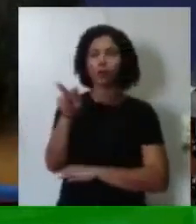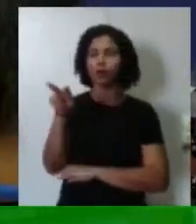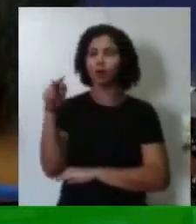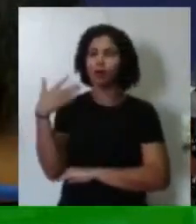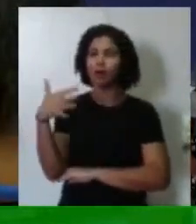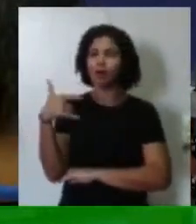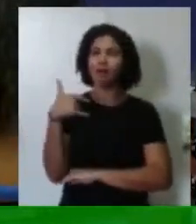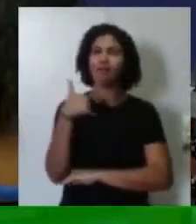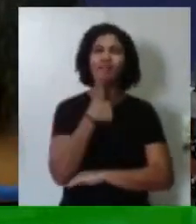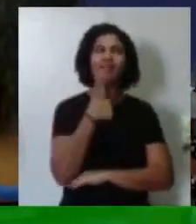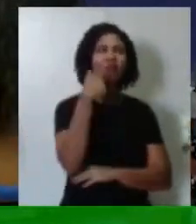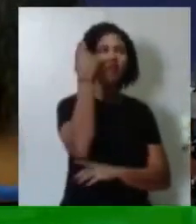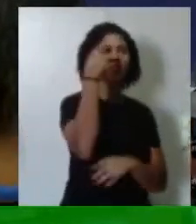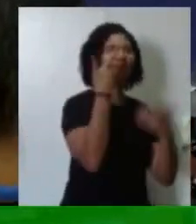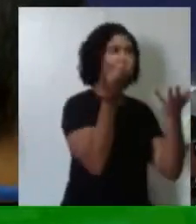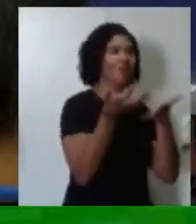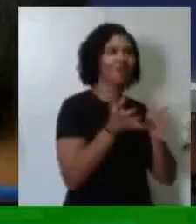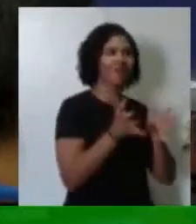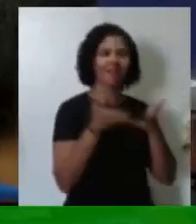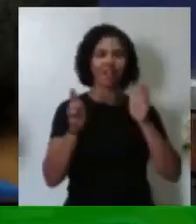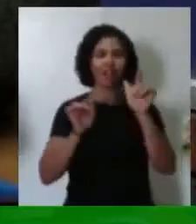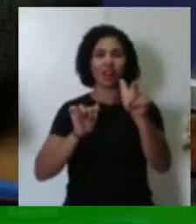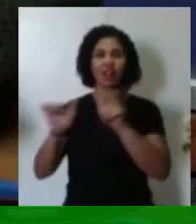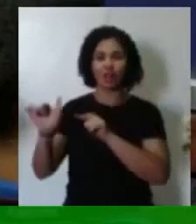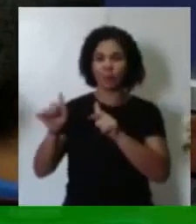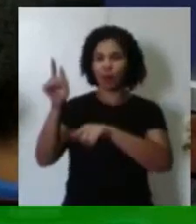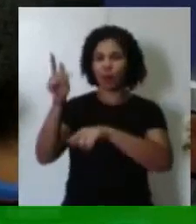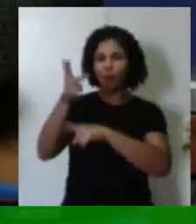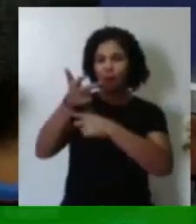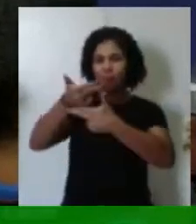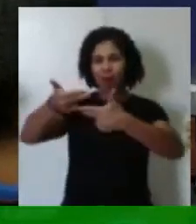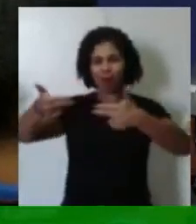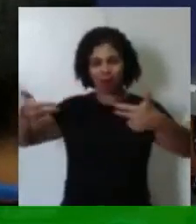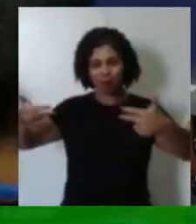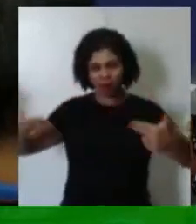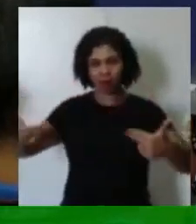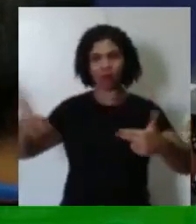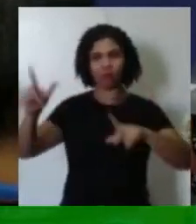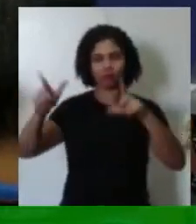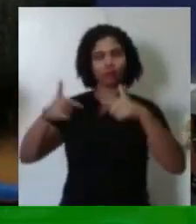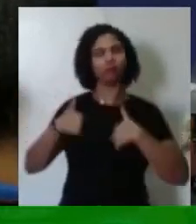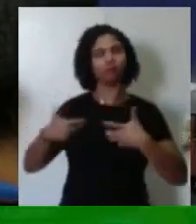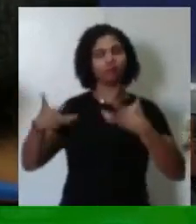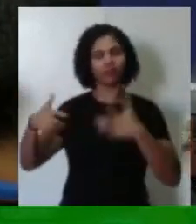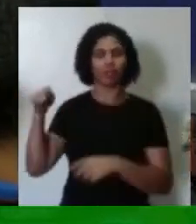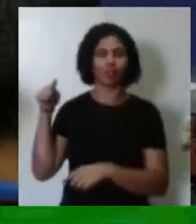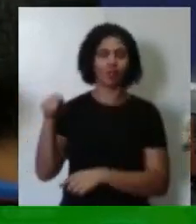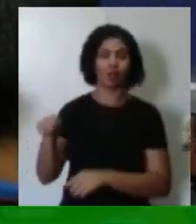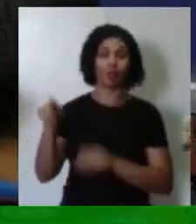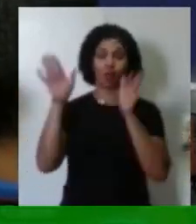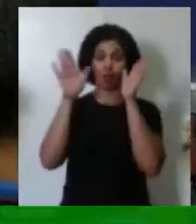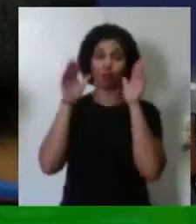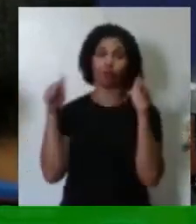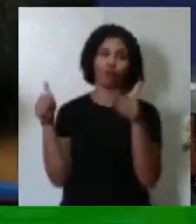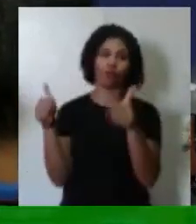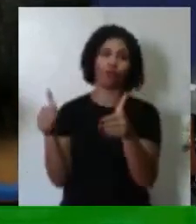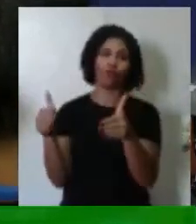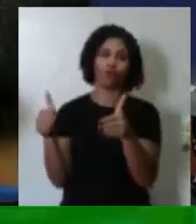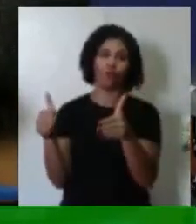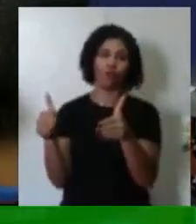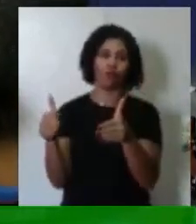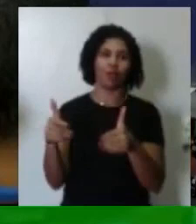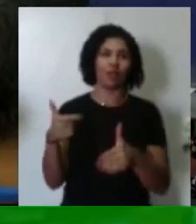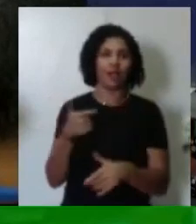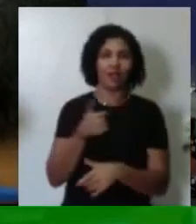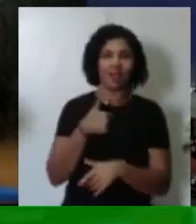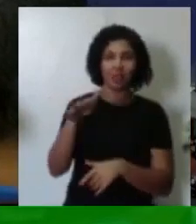dizia, não quero mais ser ator, eu quero é trabalhar com esses equipamentos aqui e vou trabalhar. Eu estava, era um intrujo